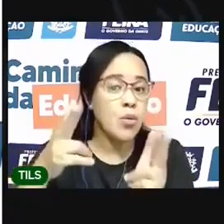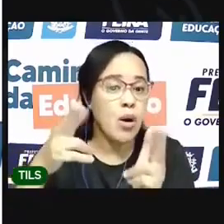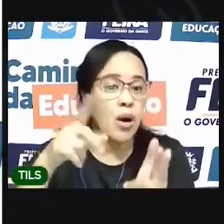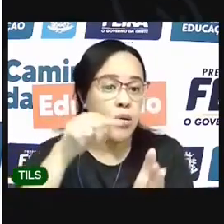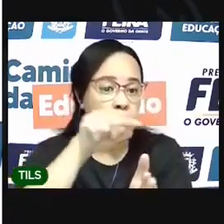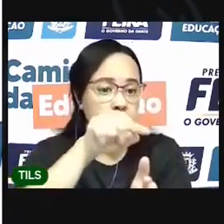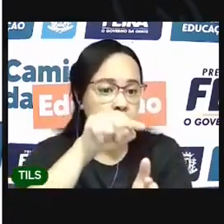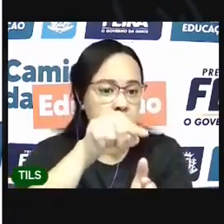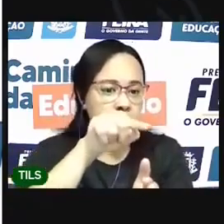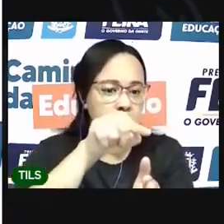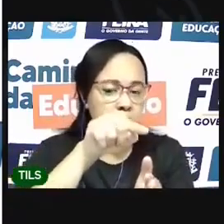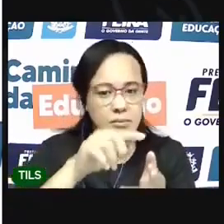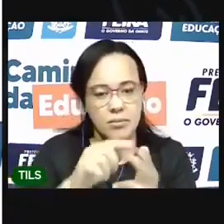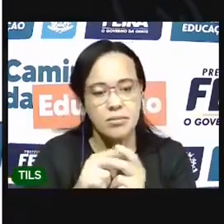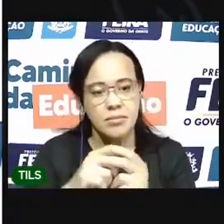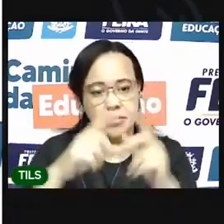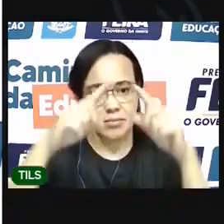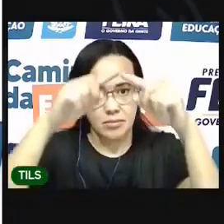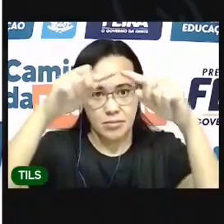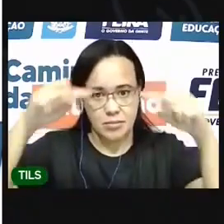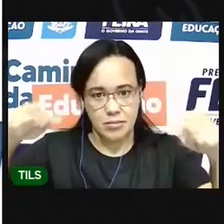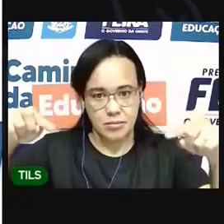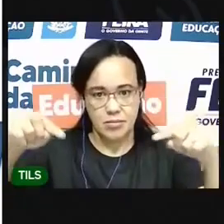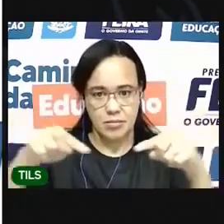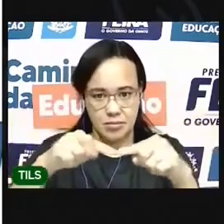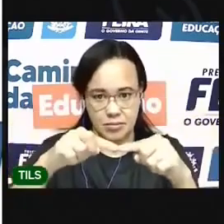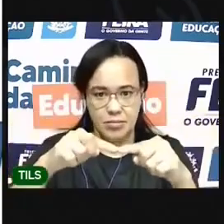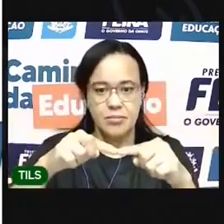dobradura vai ficar assim Tá vendo?